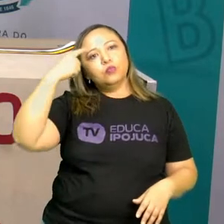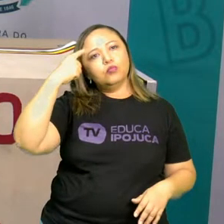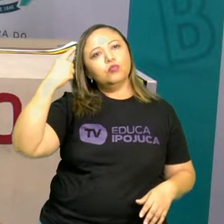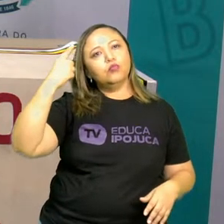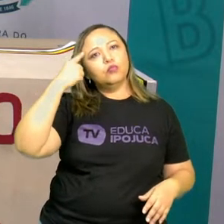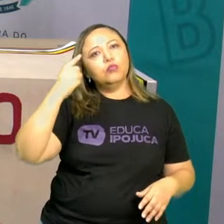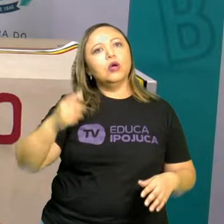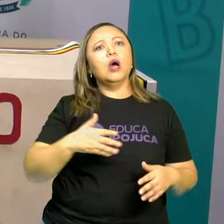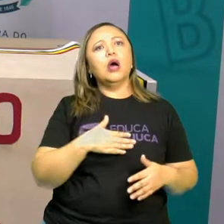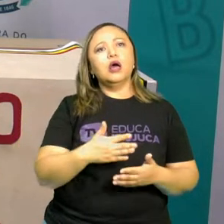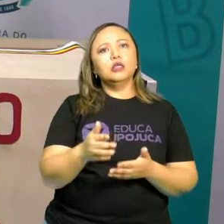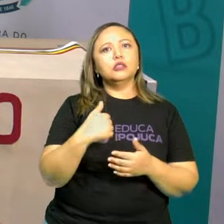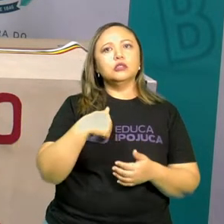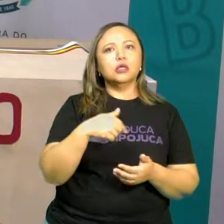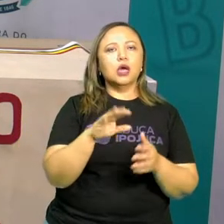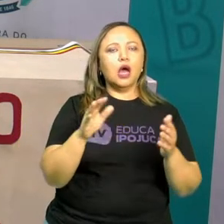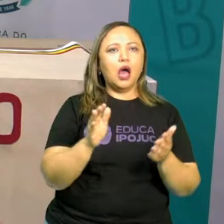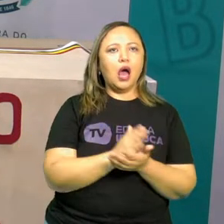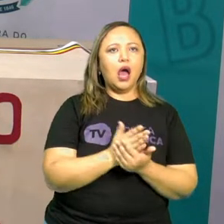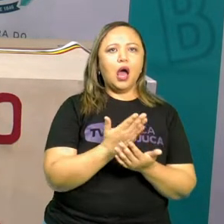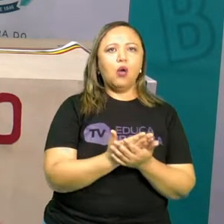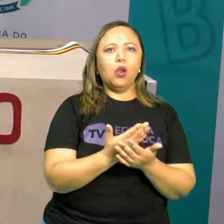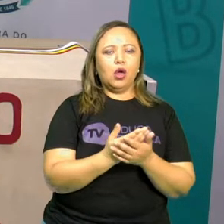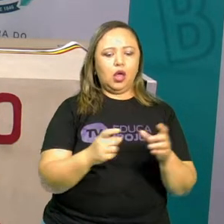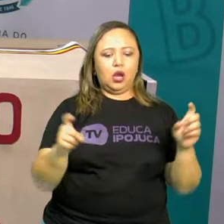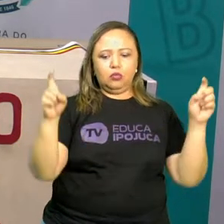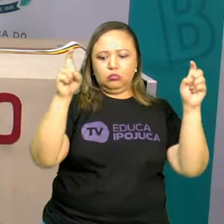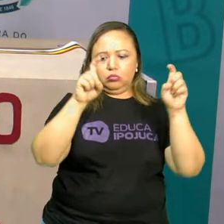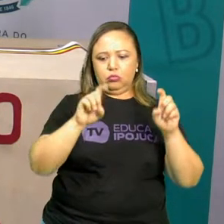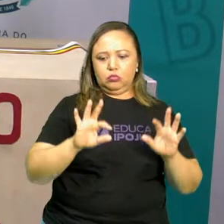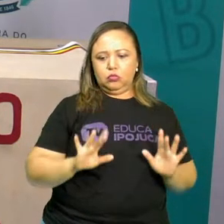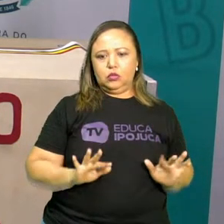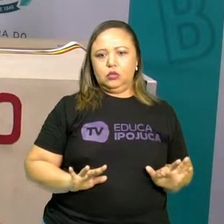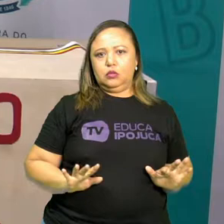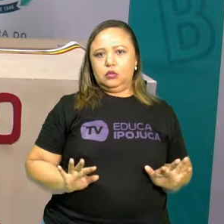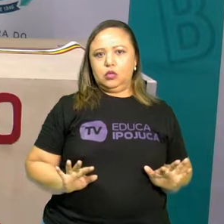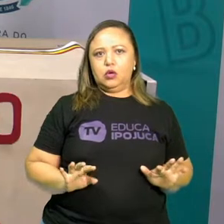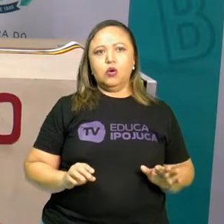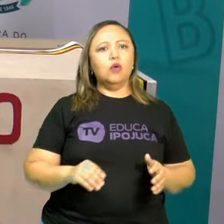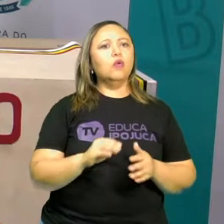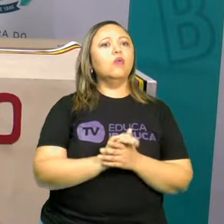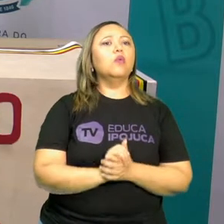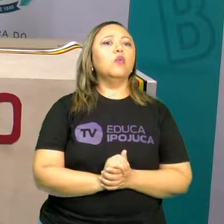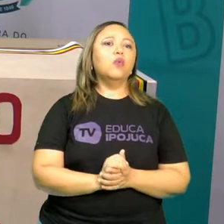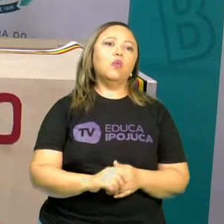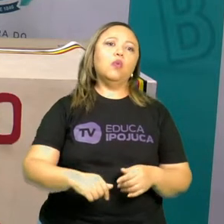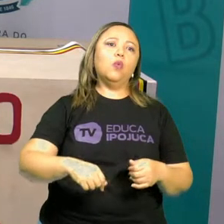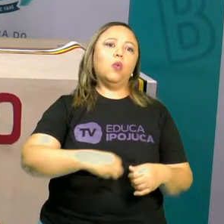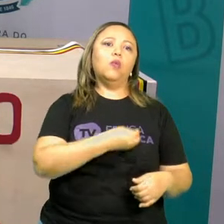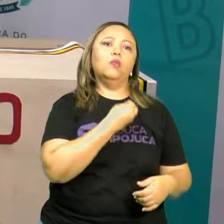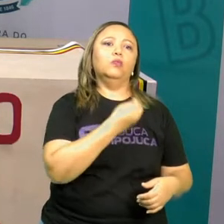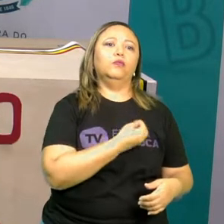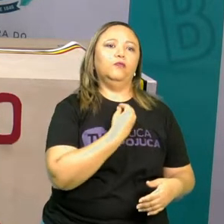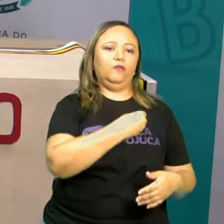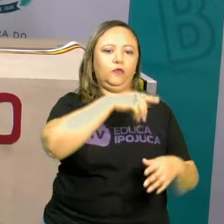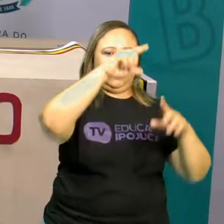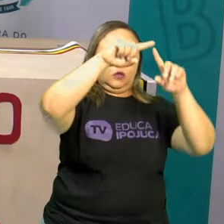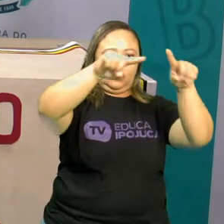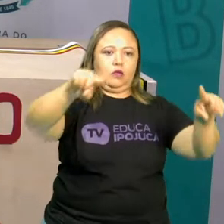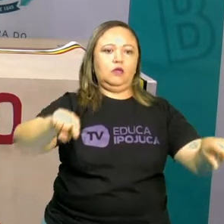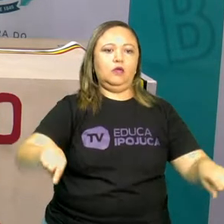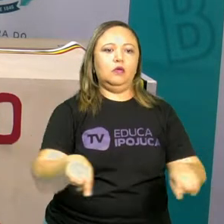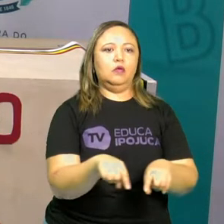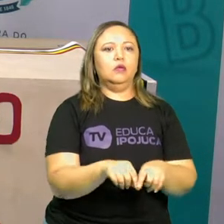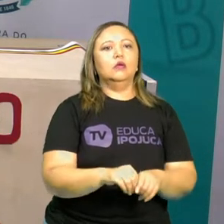aulas serão virtuais ou presenciais? Bom, de qualquer forma, algo me diz que serão